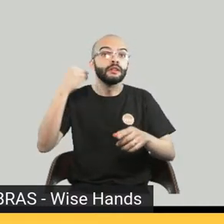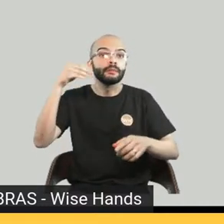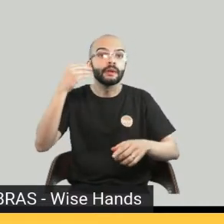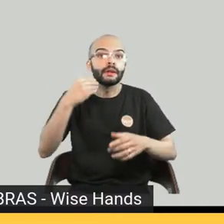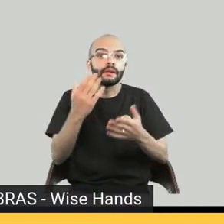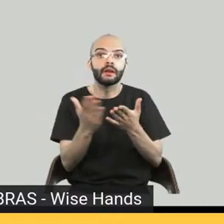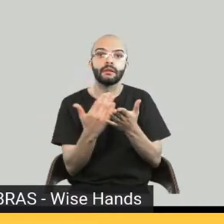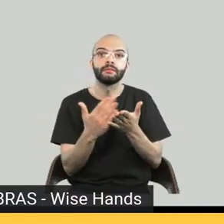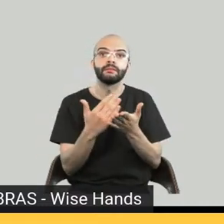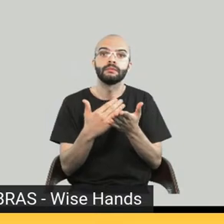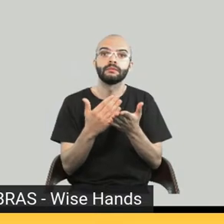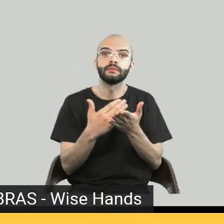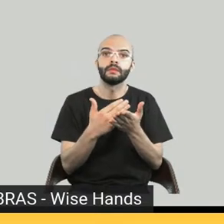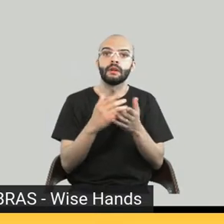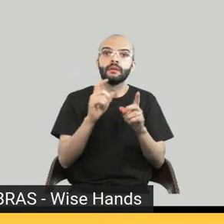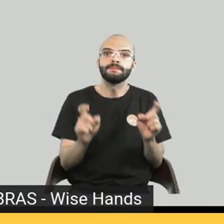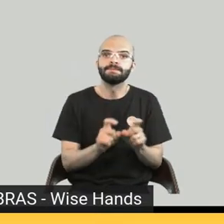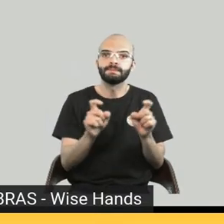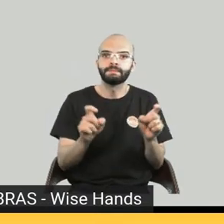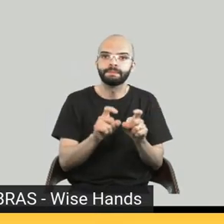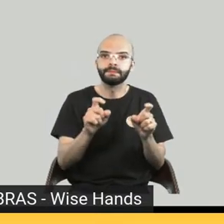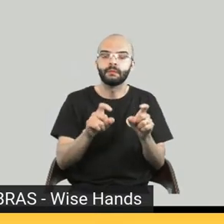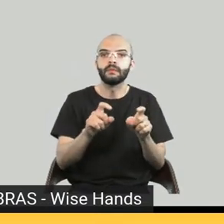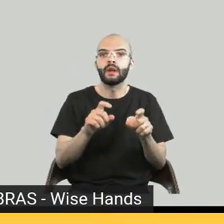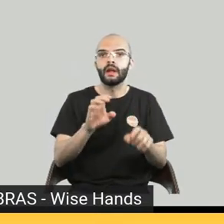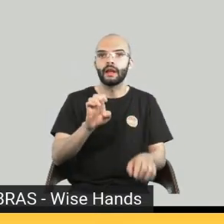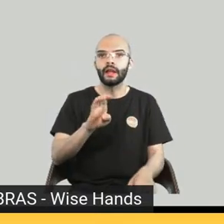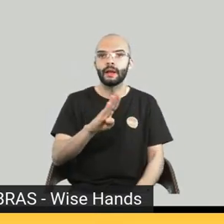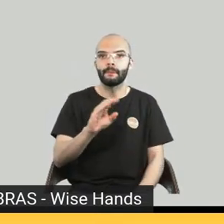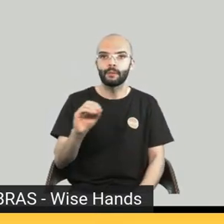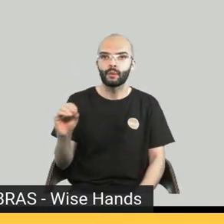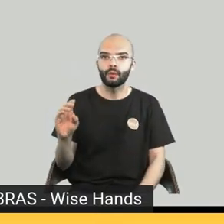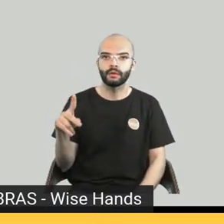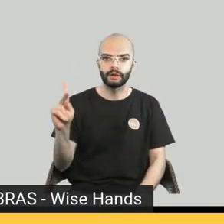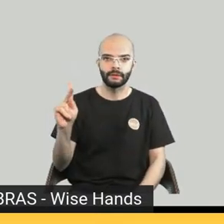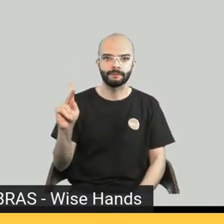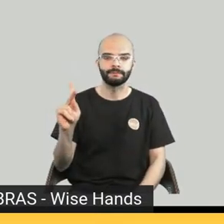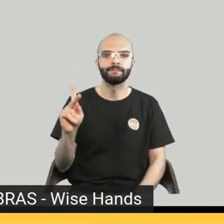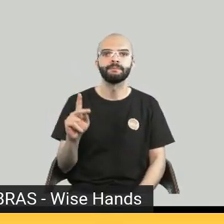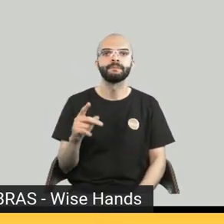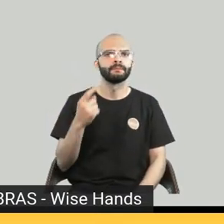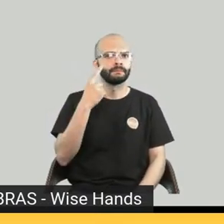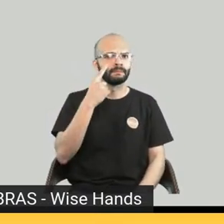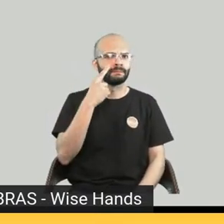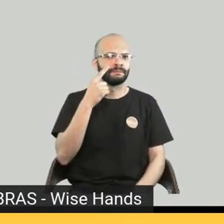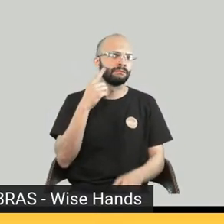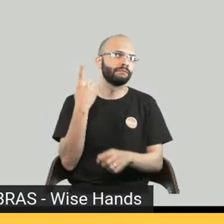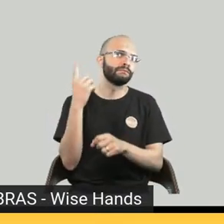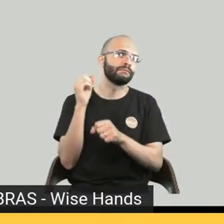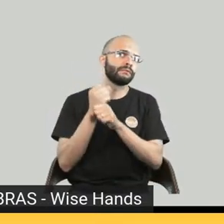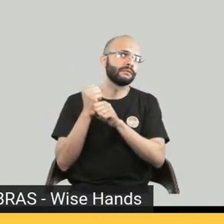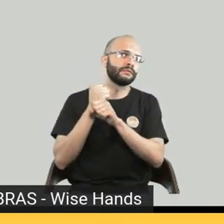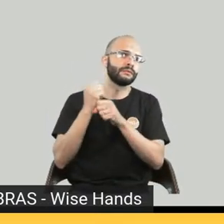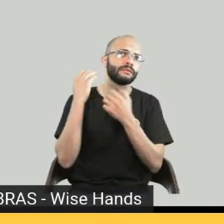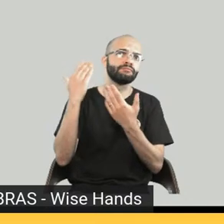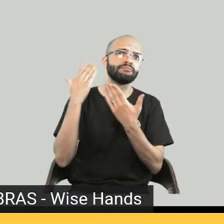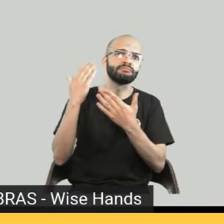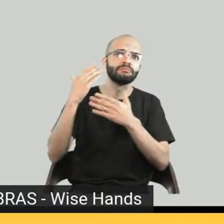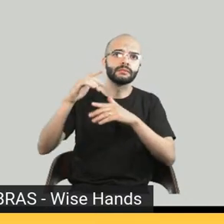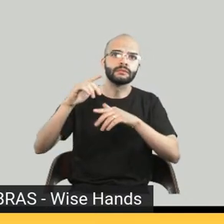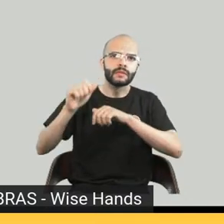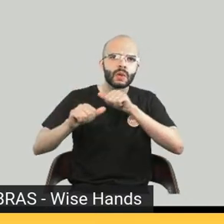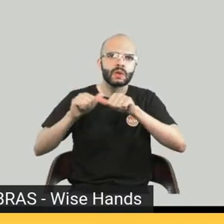Começando pelo e-book, é um mercado que eu vi crescer e mudar muito ao longo dos últimos dez anos. Quando eu entrei na Companhia em